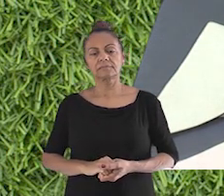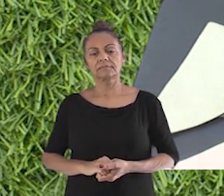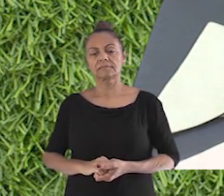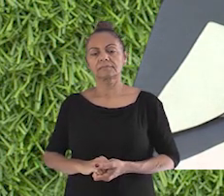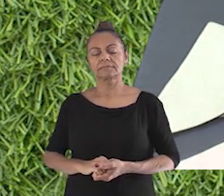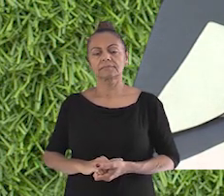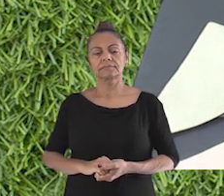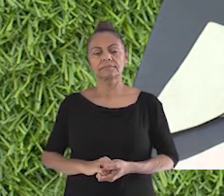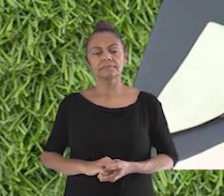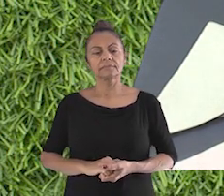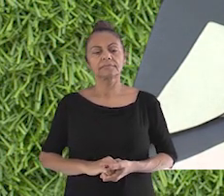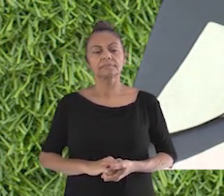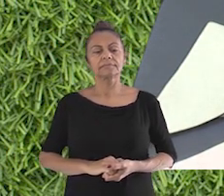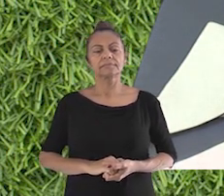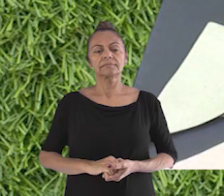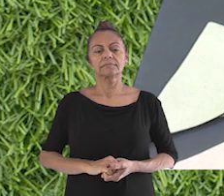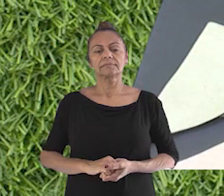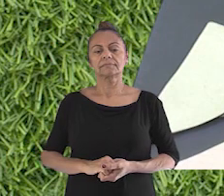Pronto. Pronto.